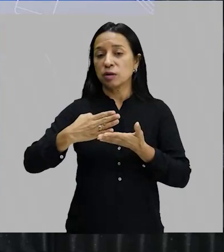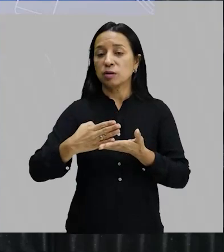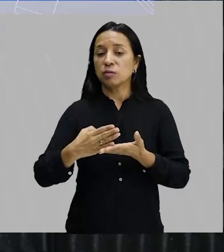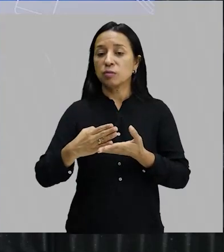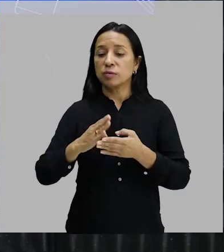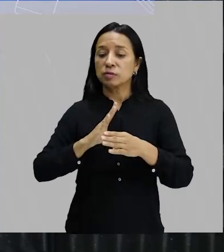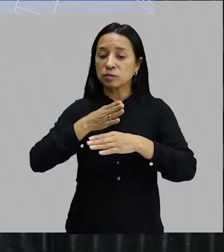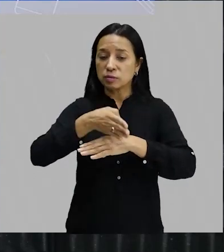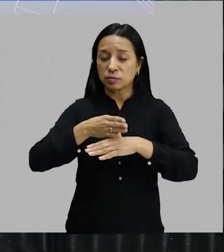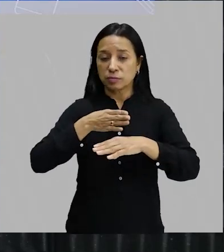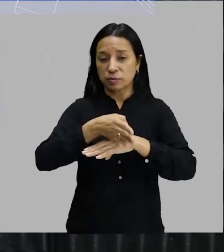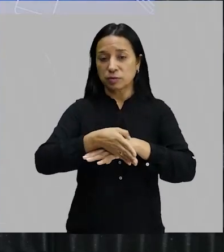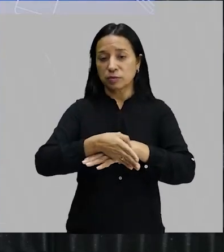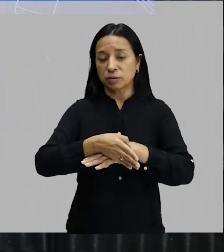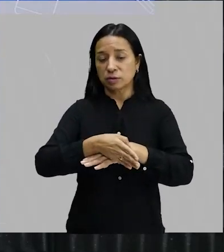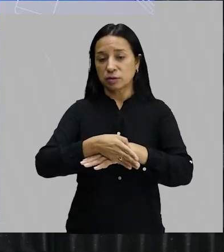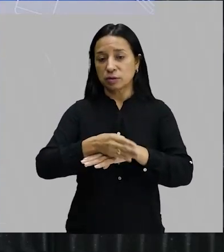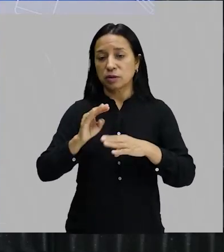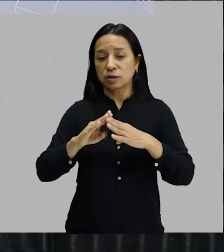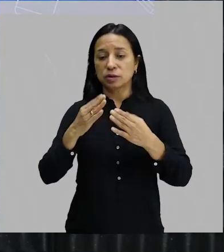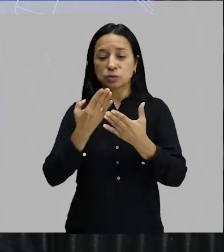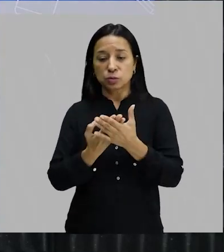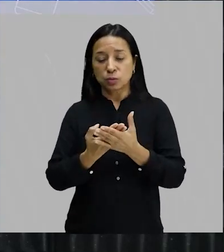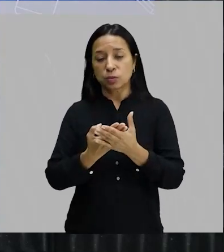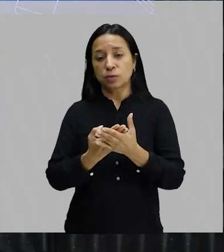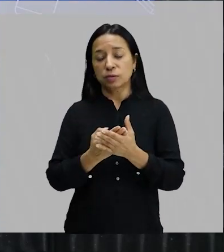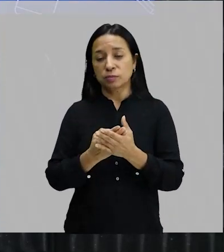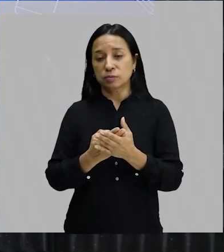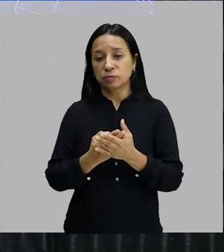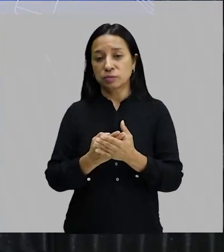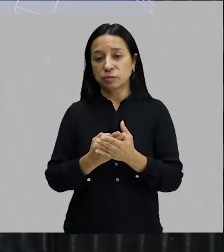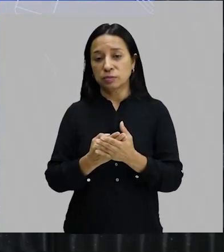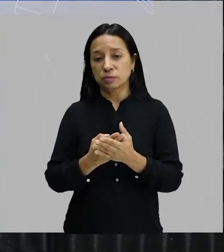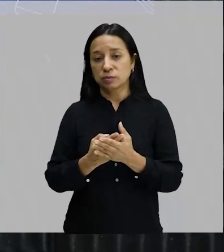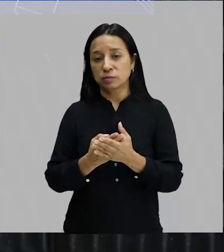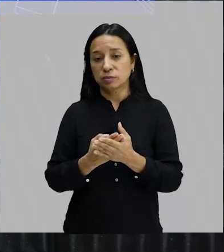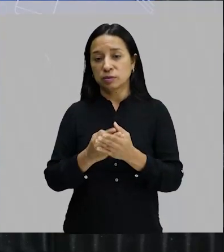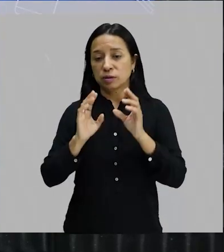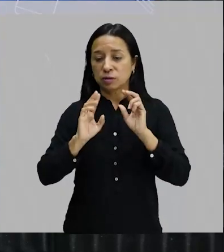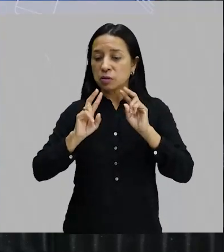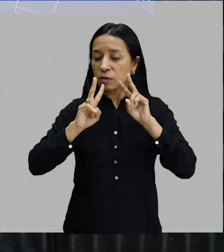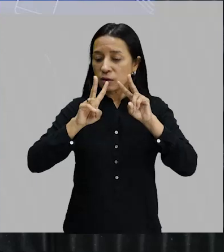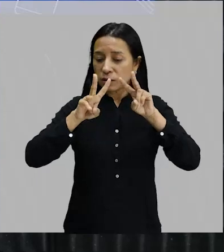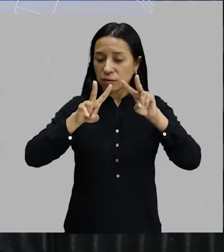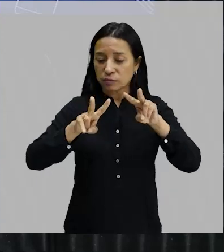a frequentar, a Escola de Belas Artes começa a produzir com uma visão mais